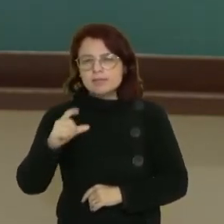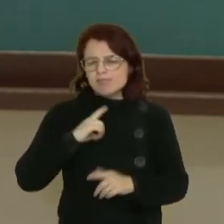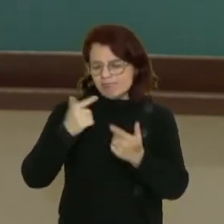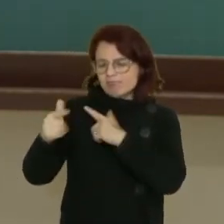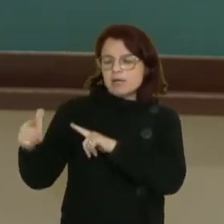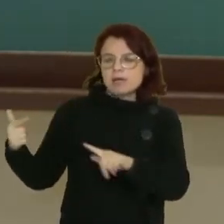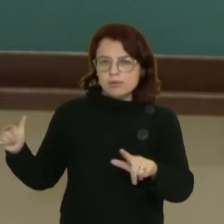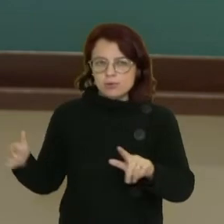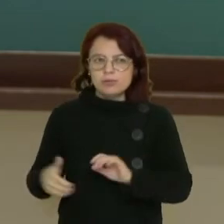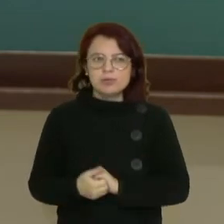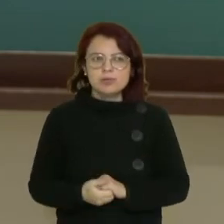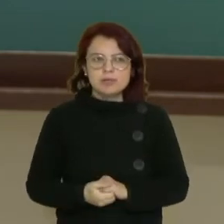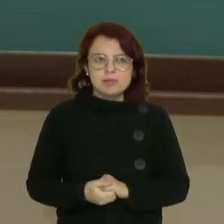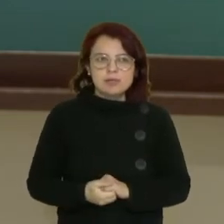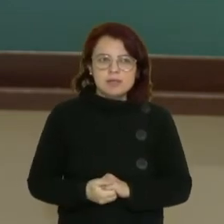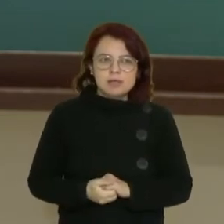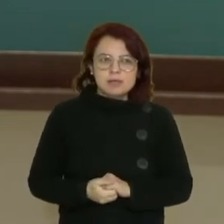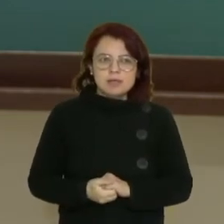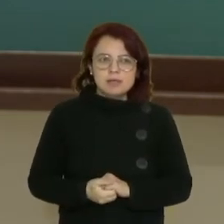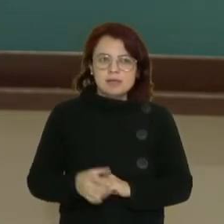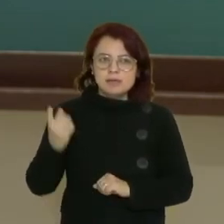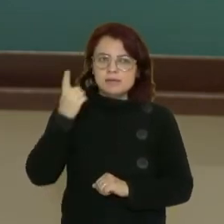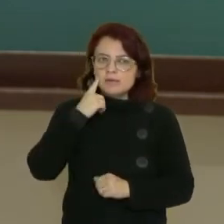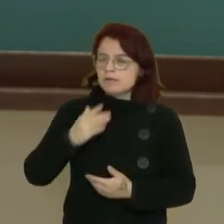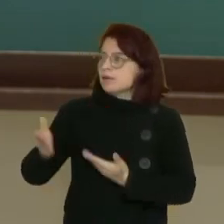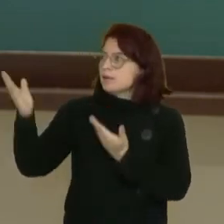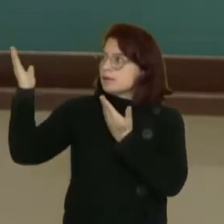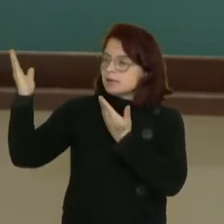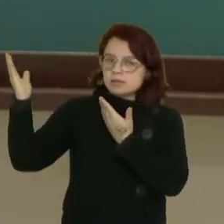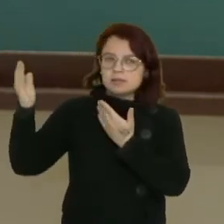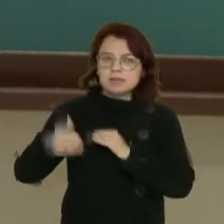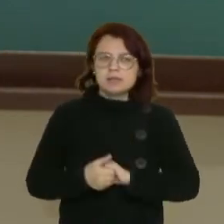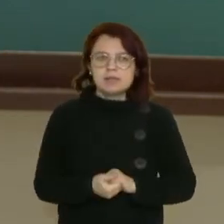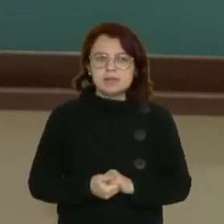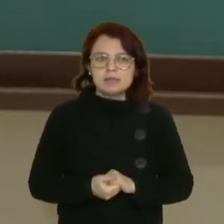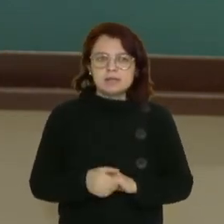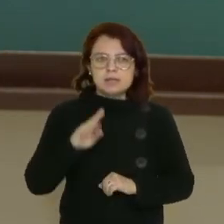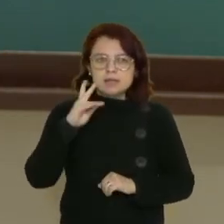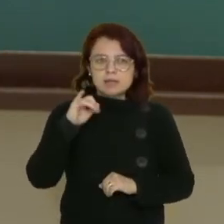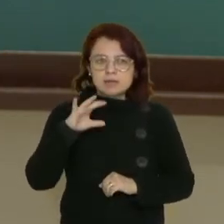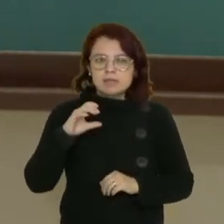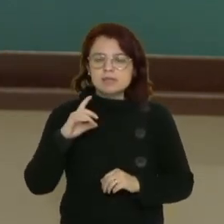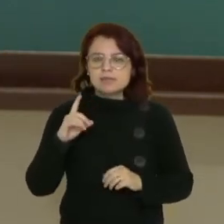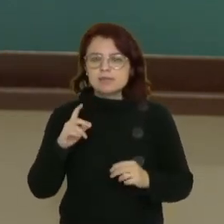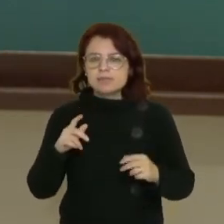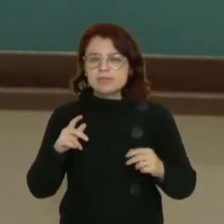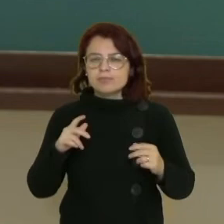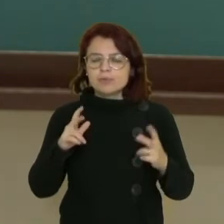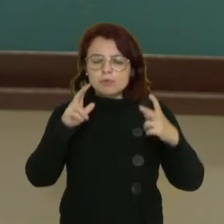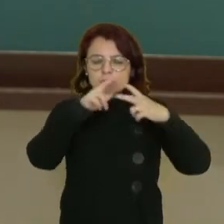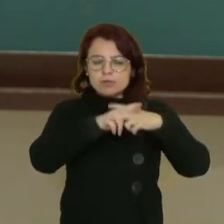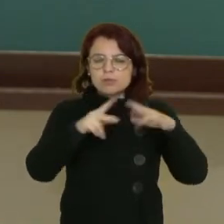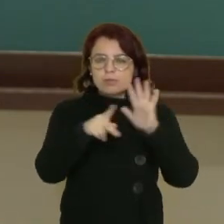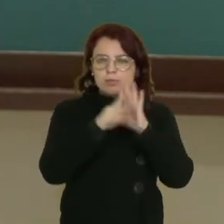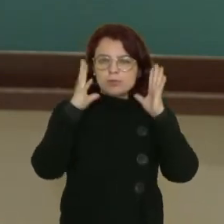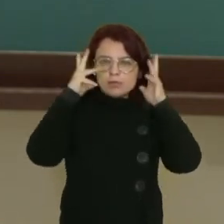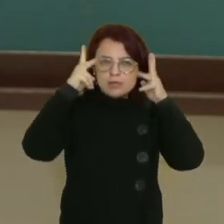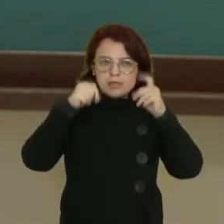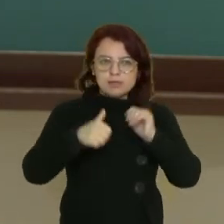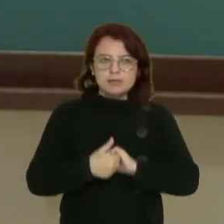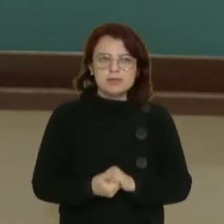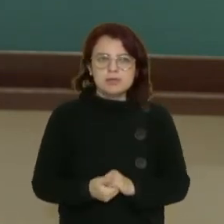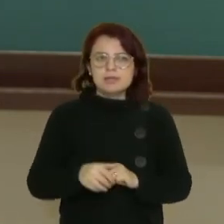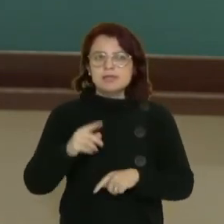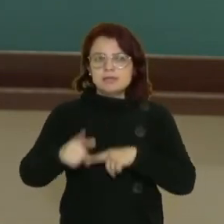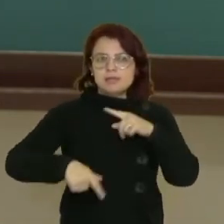muitos outros. Temos a imagem ali do Hércules lutando contra o leão de Nemeia, que tinha um couro impenetrável que depois o Hércules